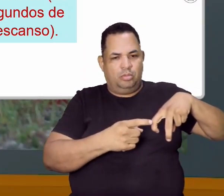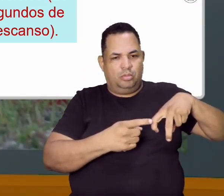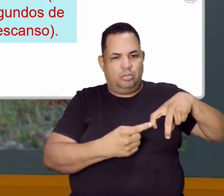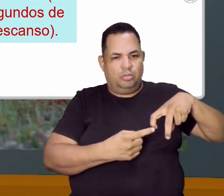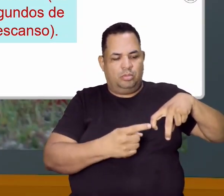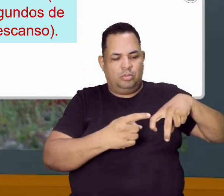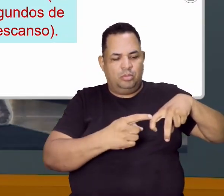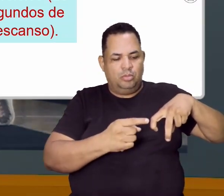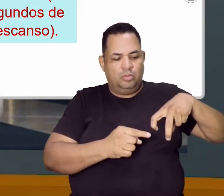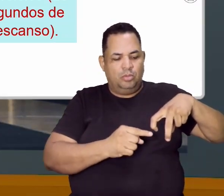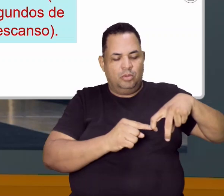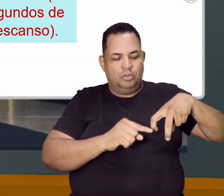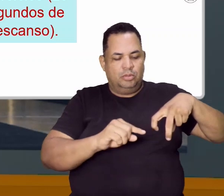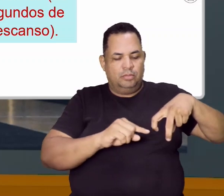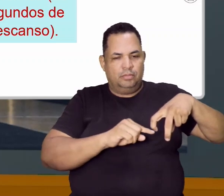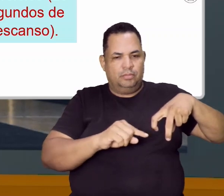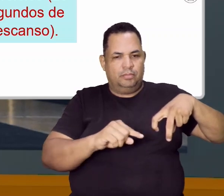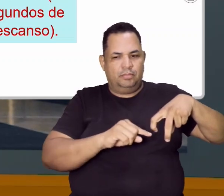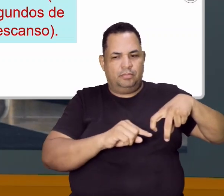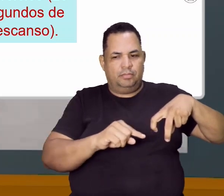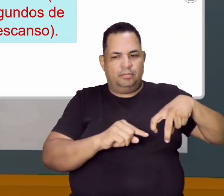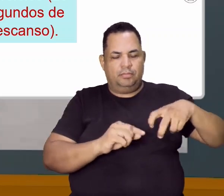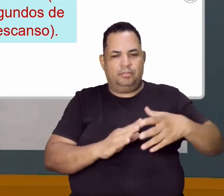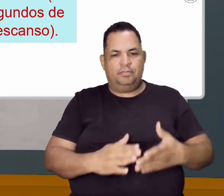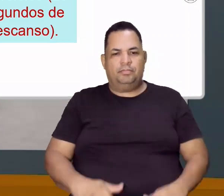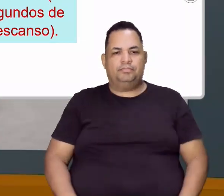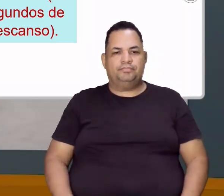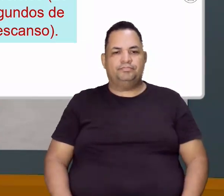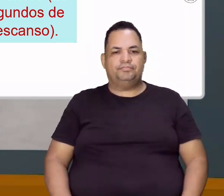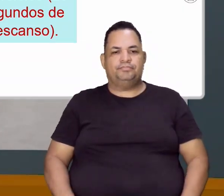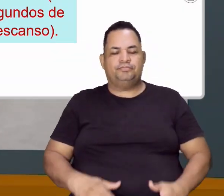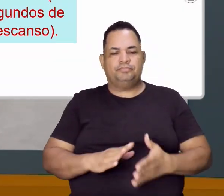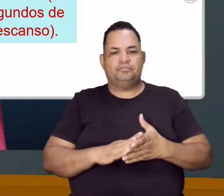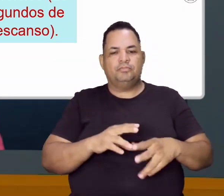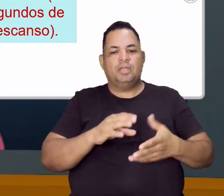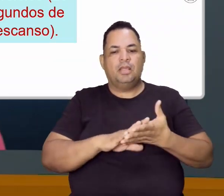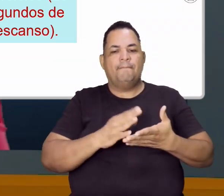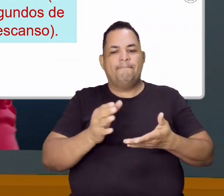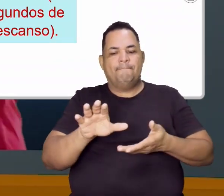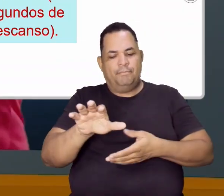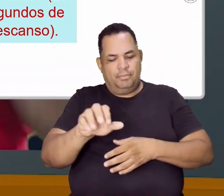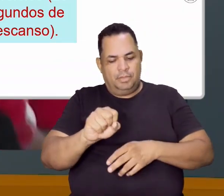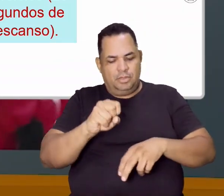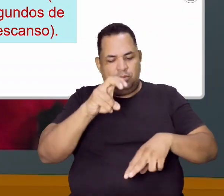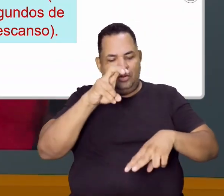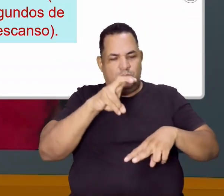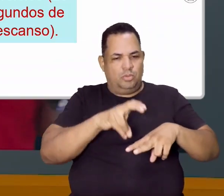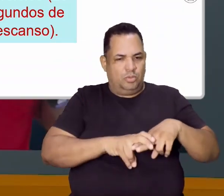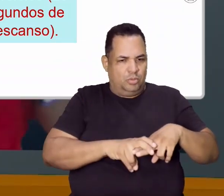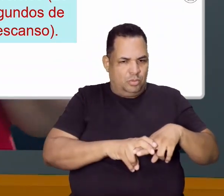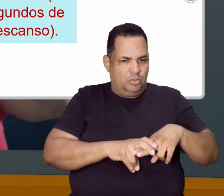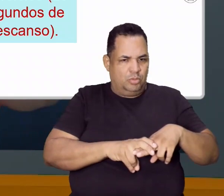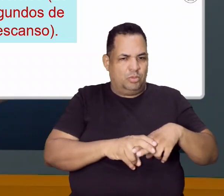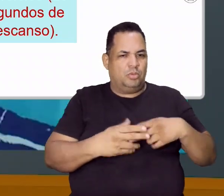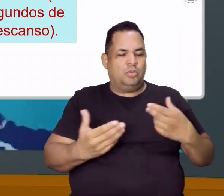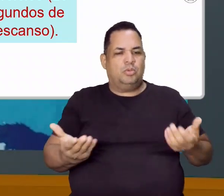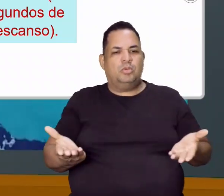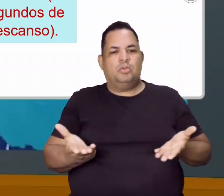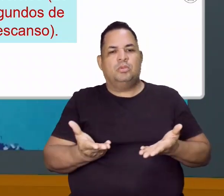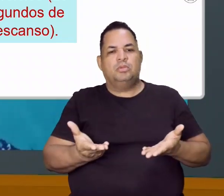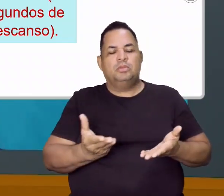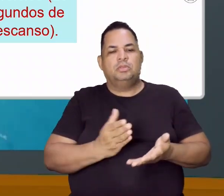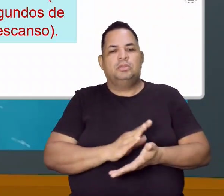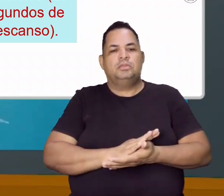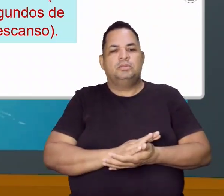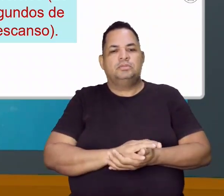da ponta do teu pé, tá? Então, imagina se você quiser pegar uma cadeira, abrir um espaço aí na sala, fazer junto aí com a professora, com o